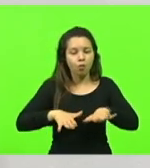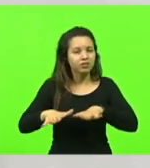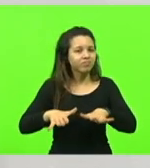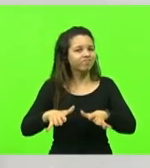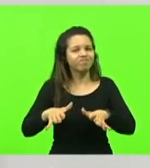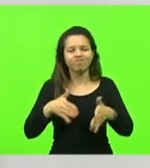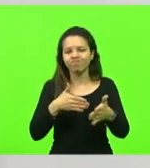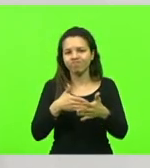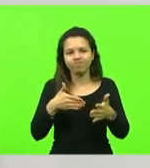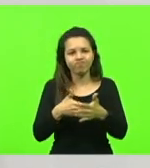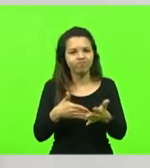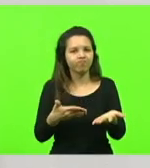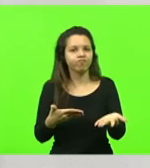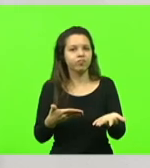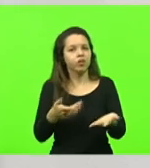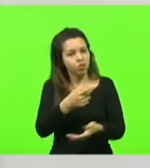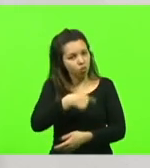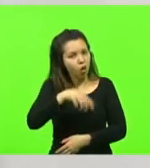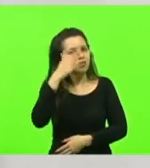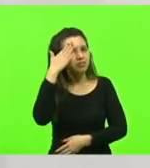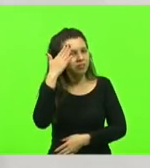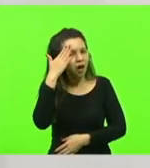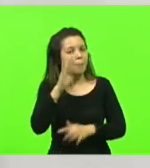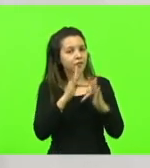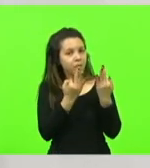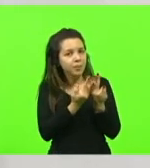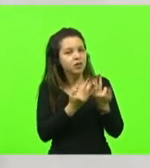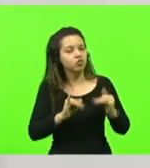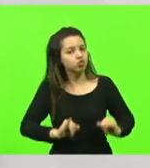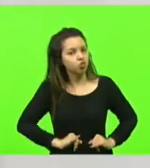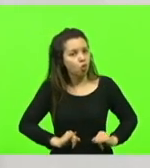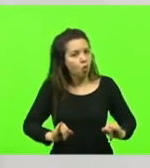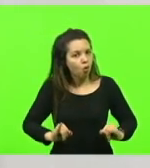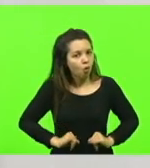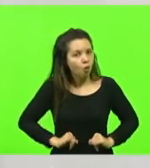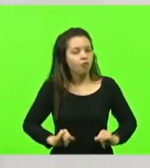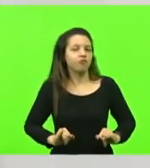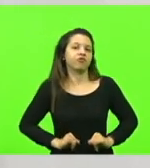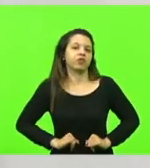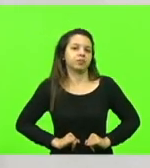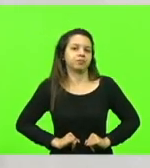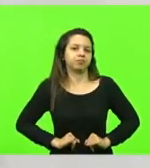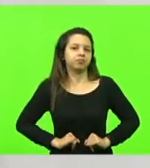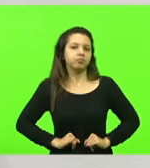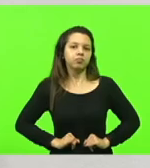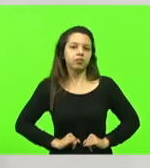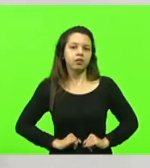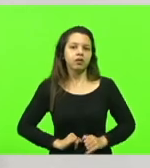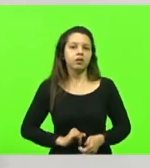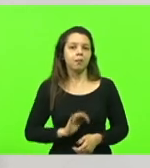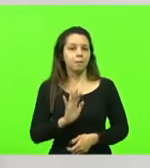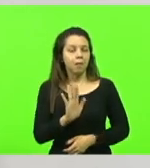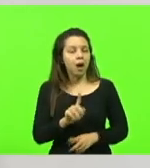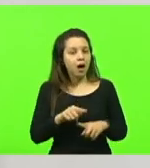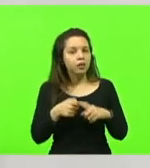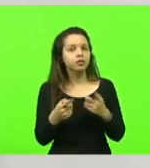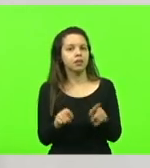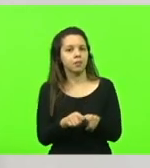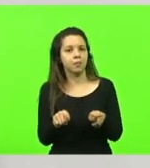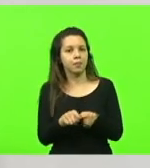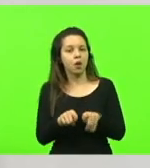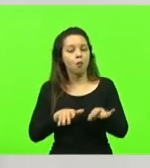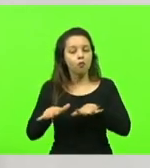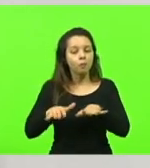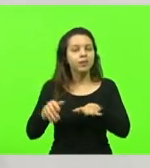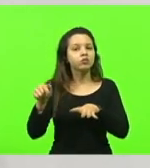sofremos, nós sabemos de sofrimento, mas, ao mesmo tempo, o movimento das APAIs